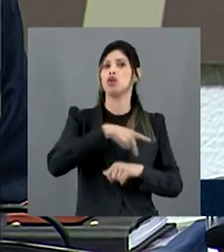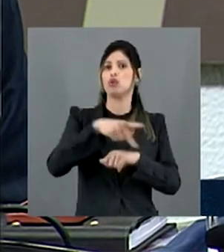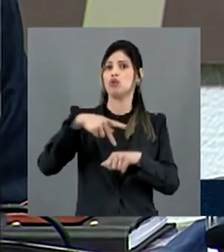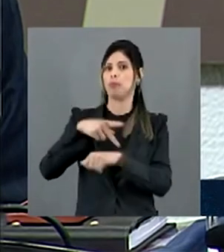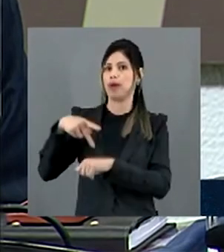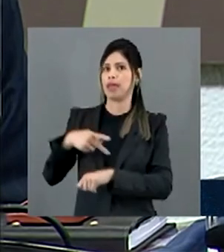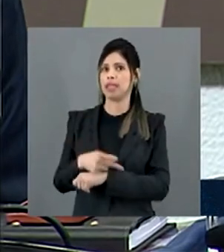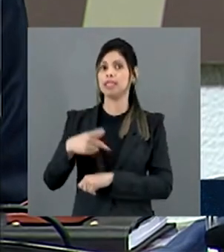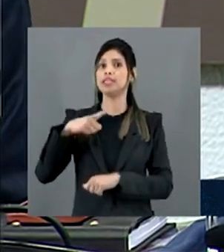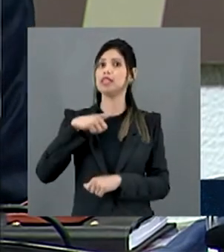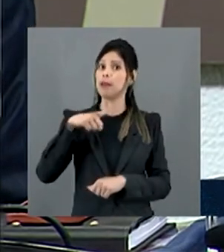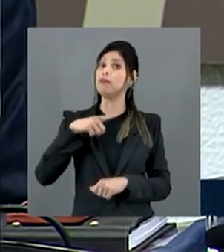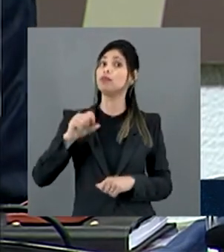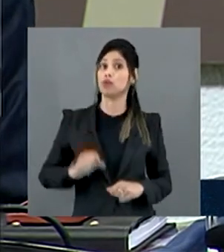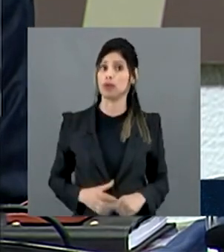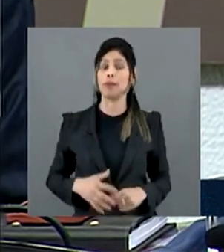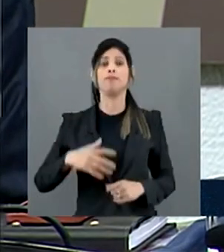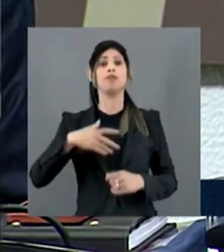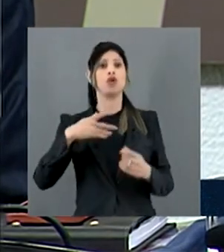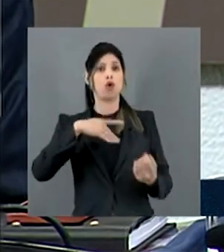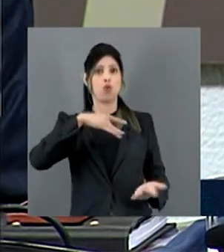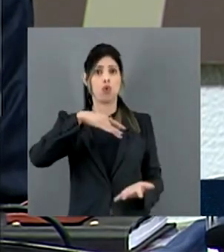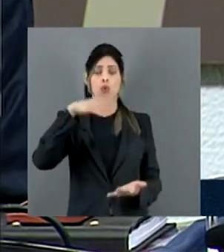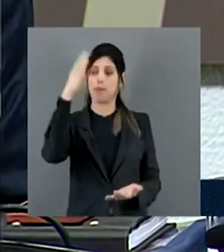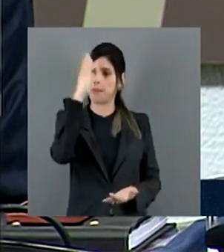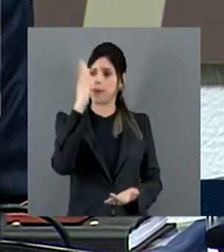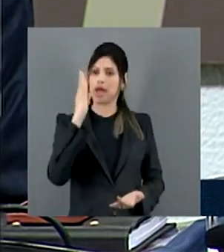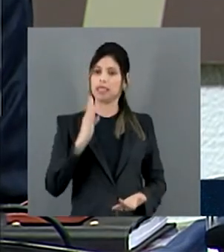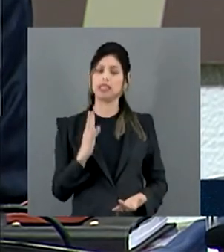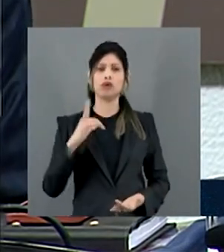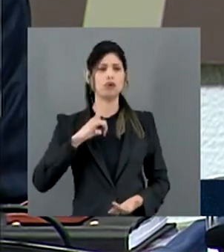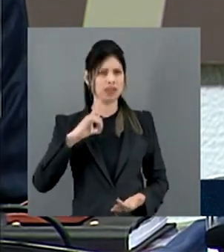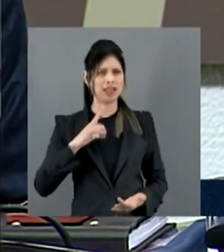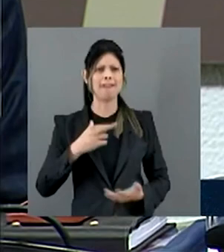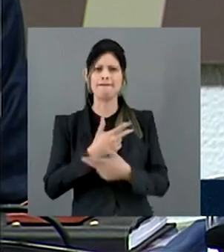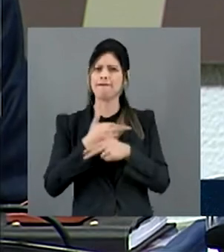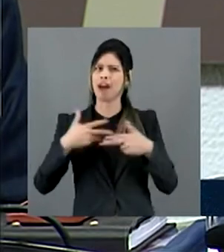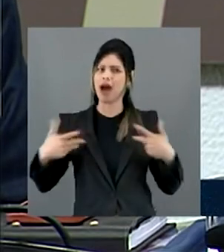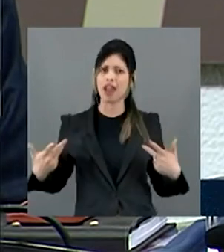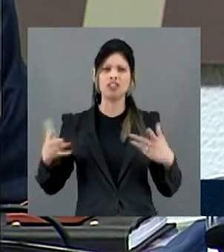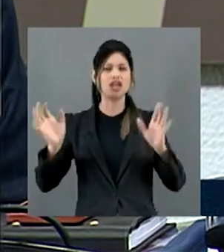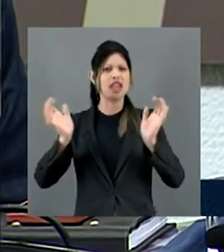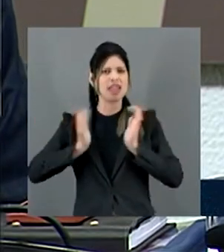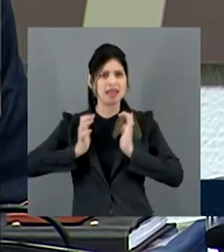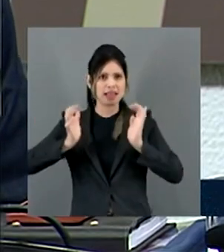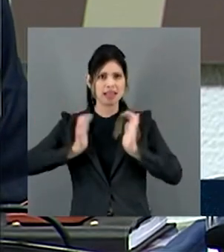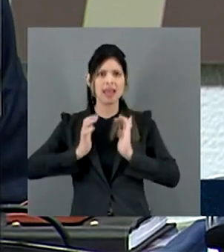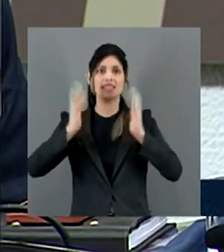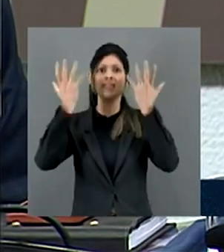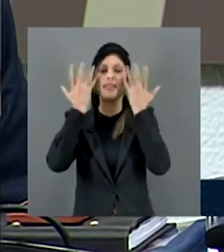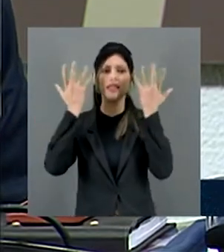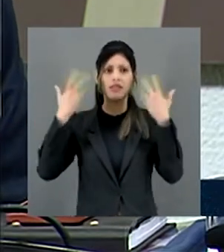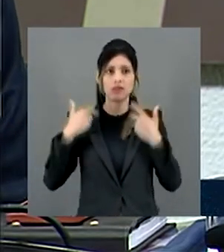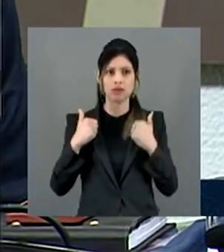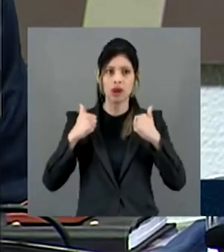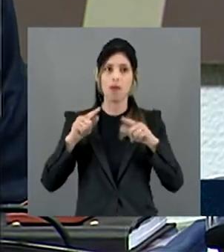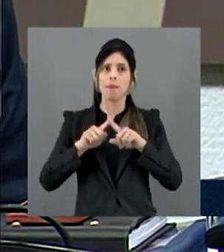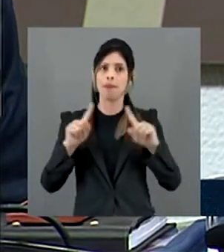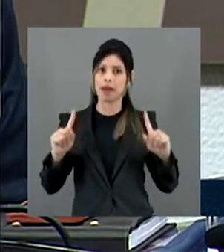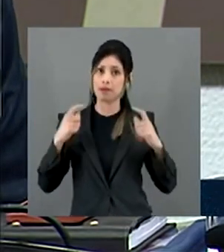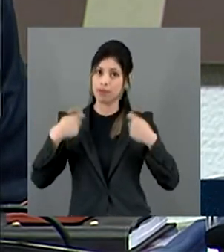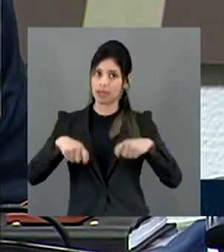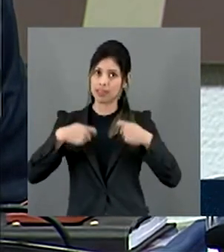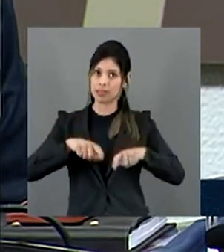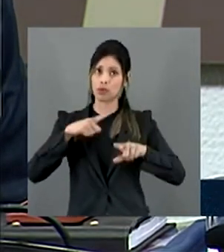imensas riquezas naturais, mas também com índice de pobreza inaceitável. Nós somos um país que precisa